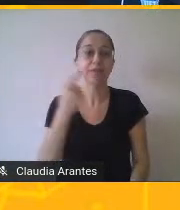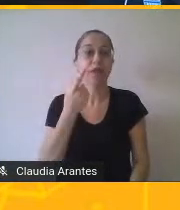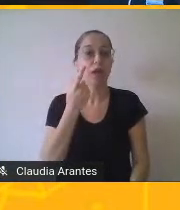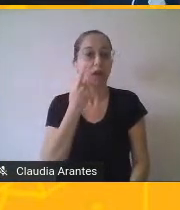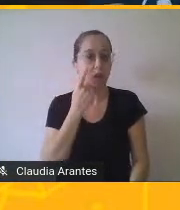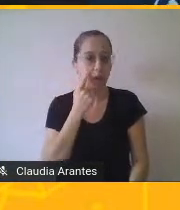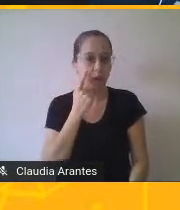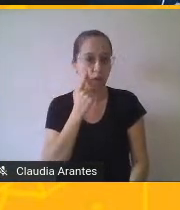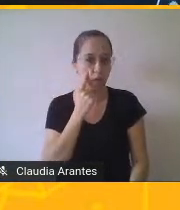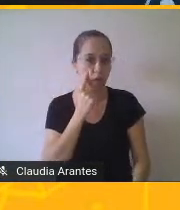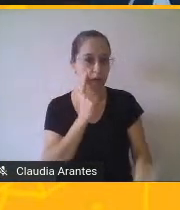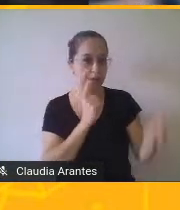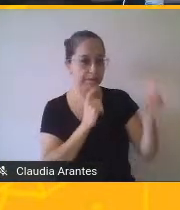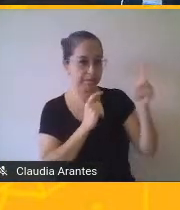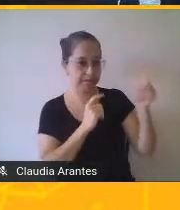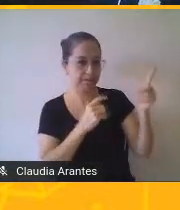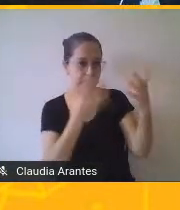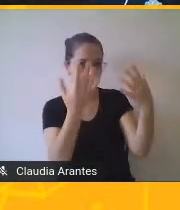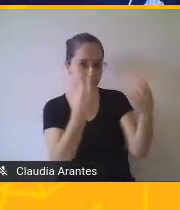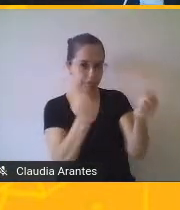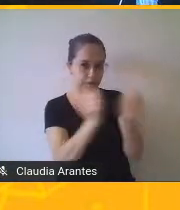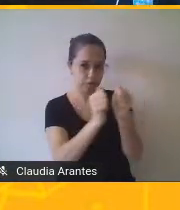a preencherem junto comigo.